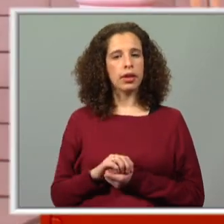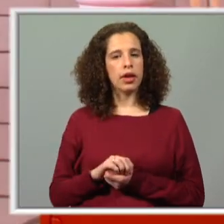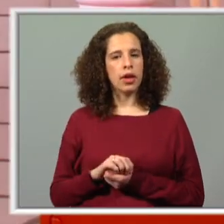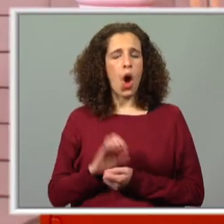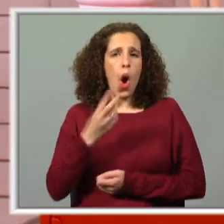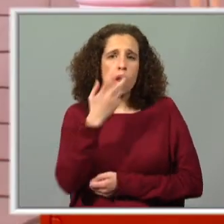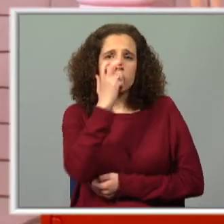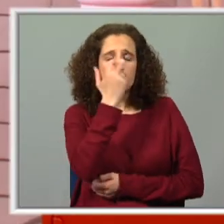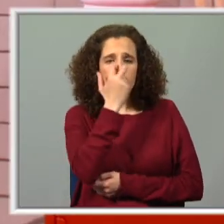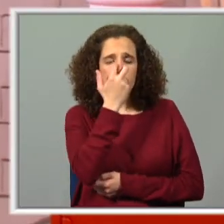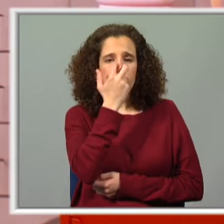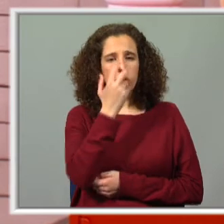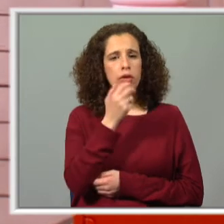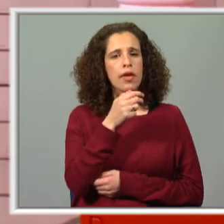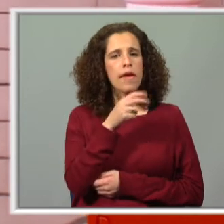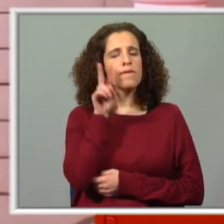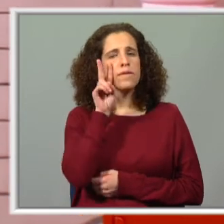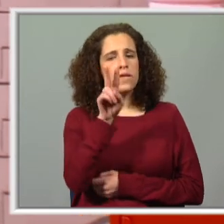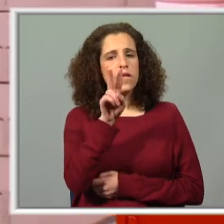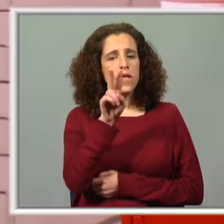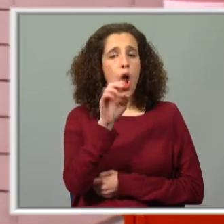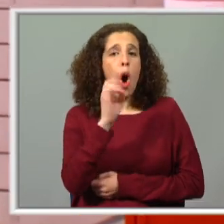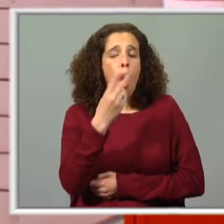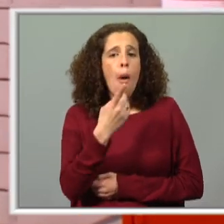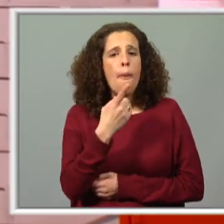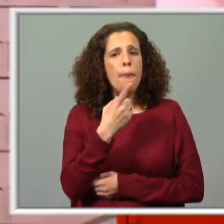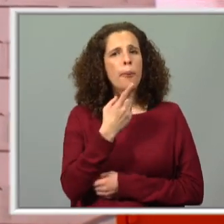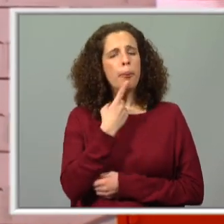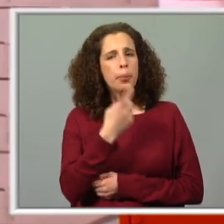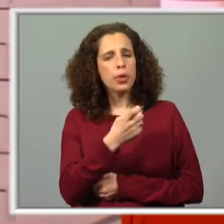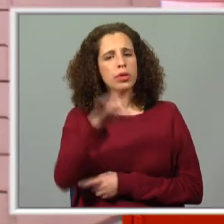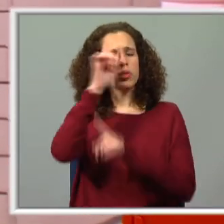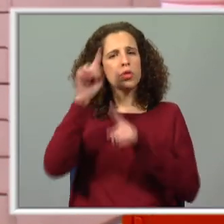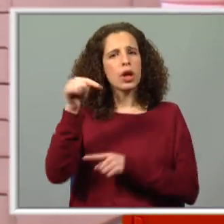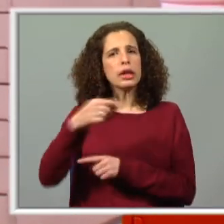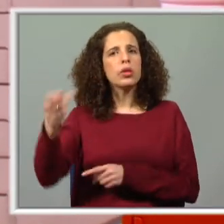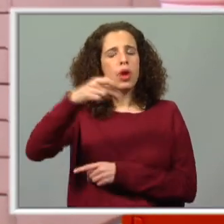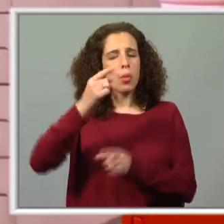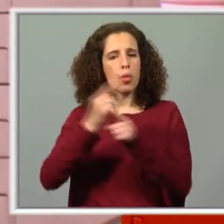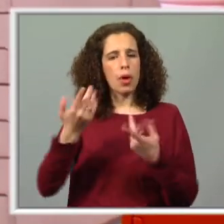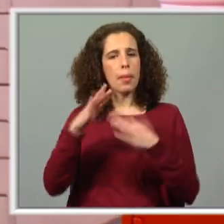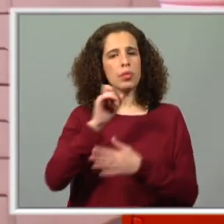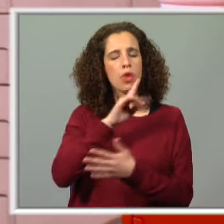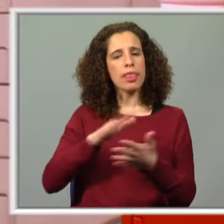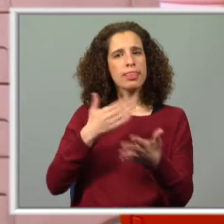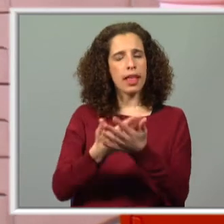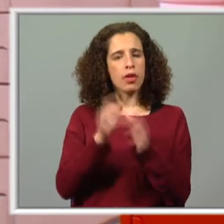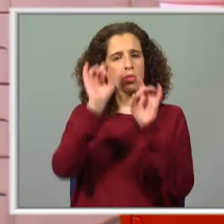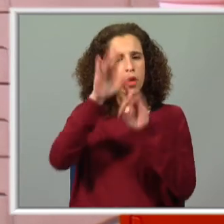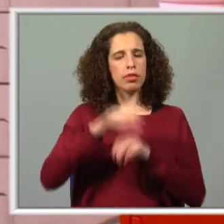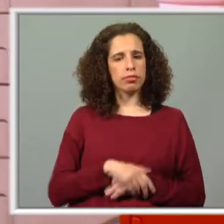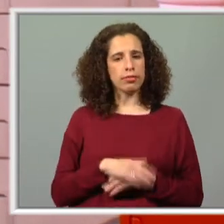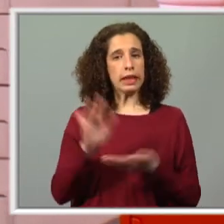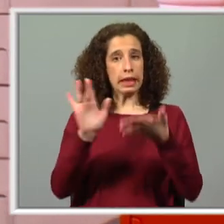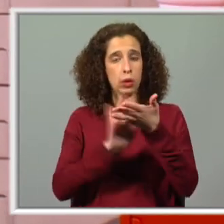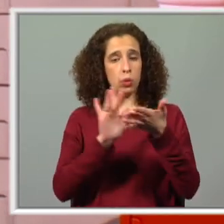ou tenham curiosidade, consultem a questão e a vossa professora, por que motivo é que acontece? Mas eu posso-vos dar uma dica. No vosso